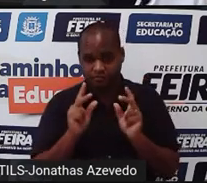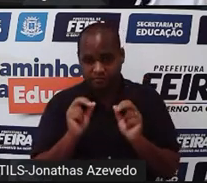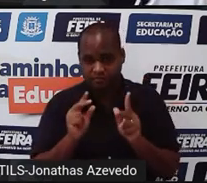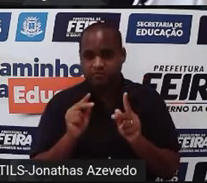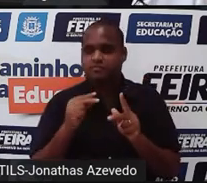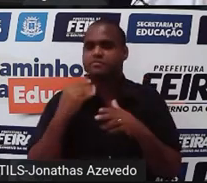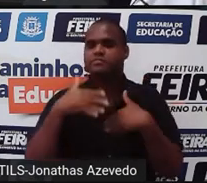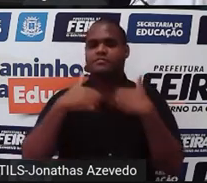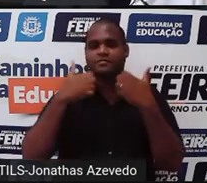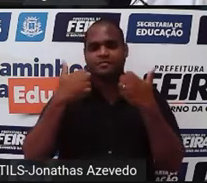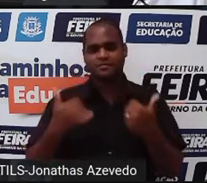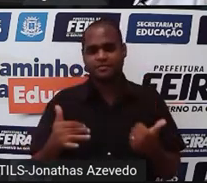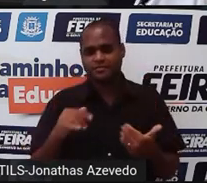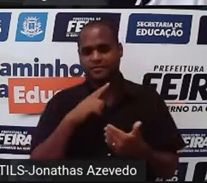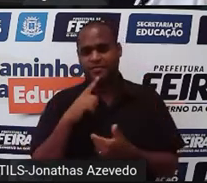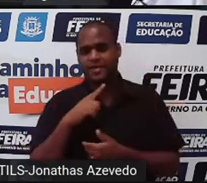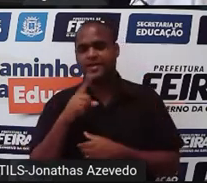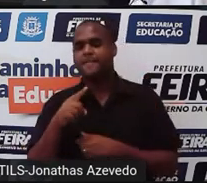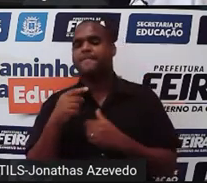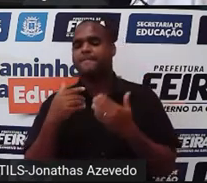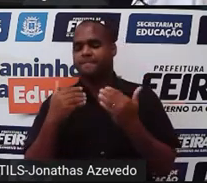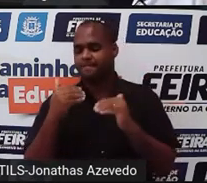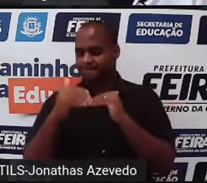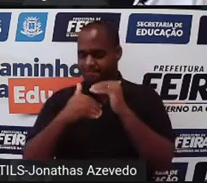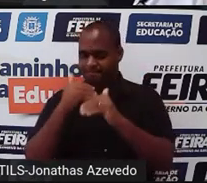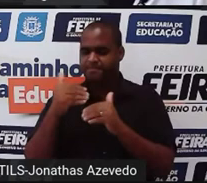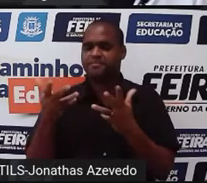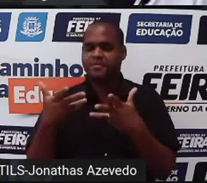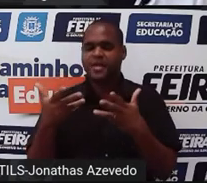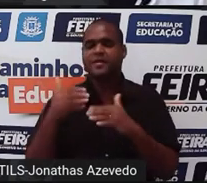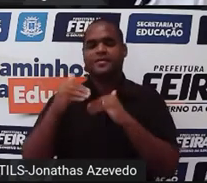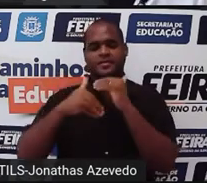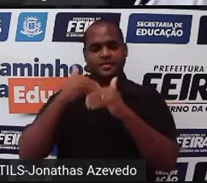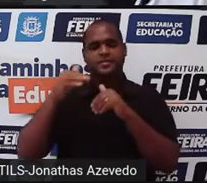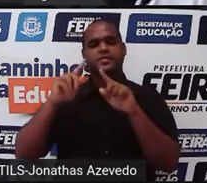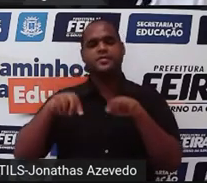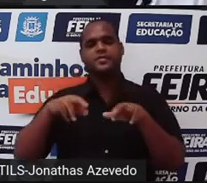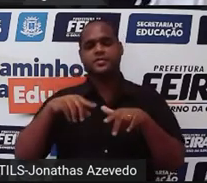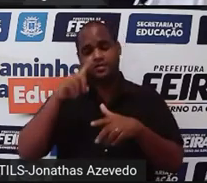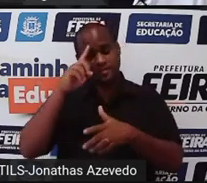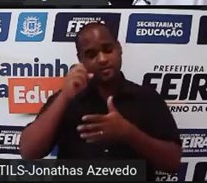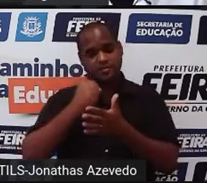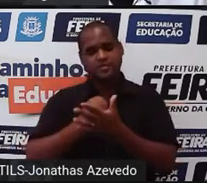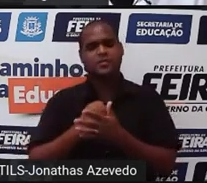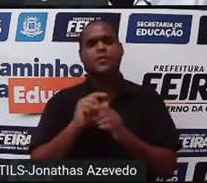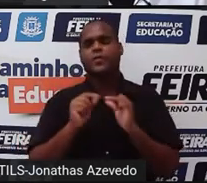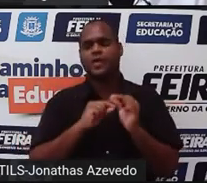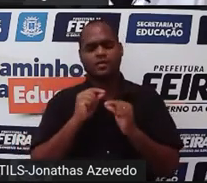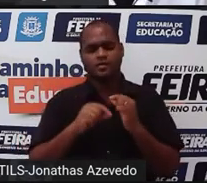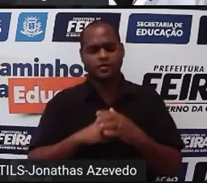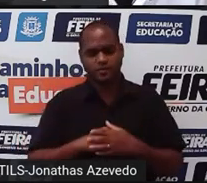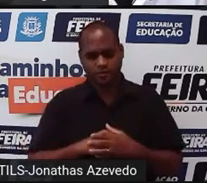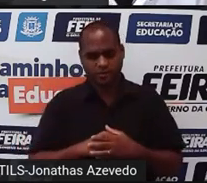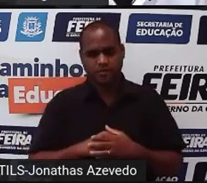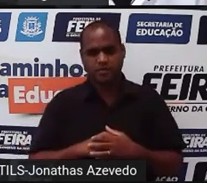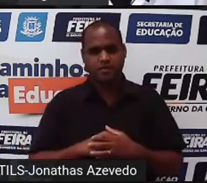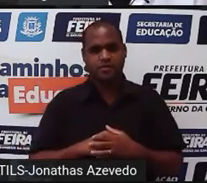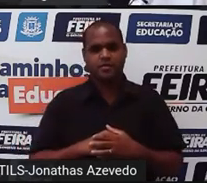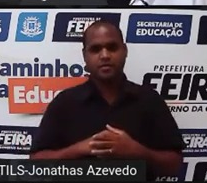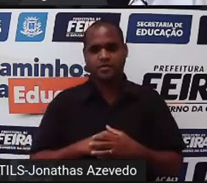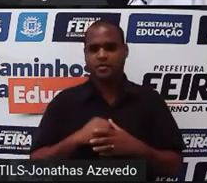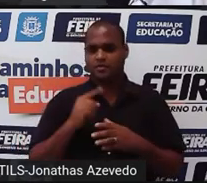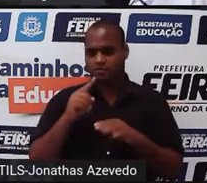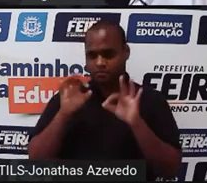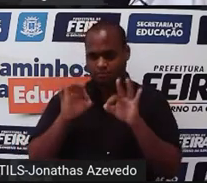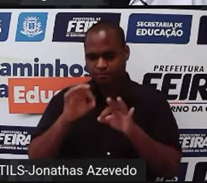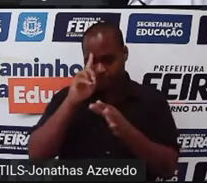Passada essa fase de elaborar o plano de ação o é que eu vou fazer? Eu vou colocar em